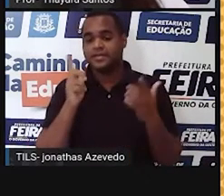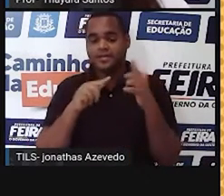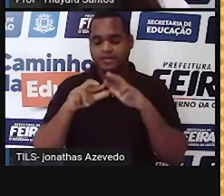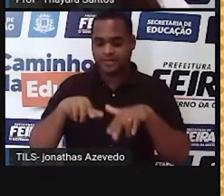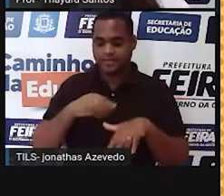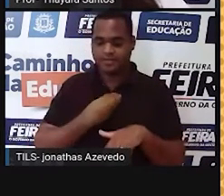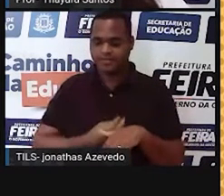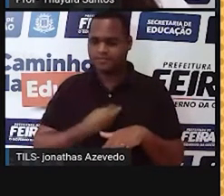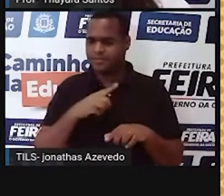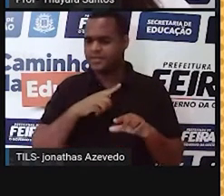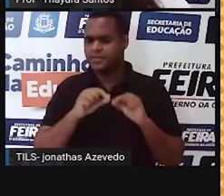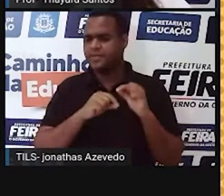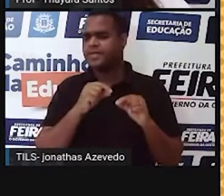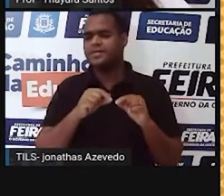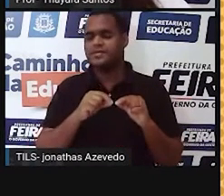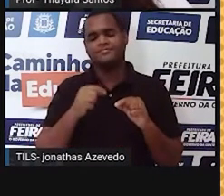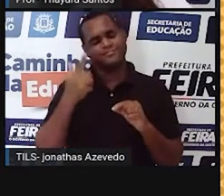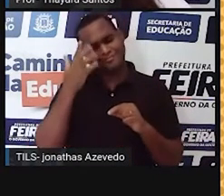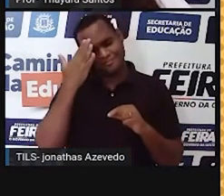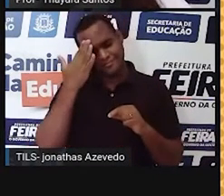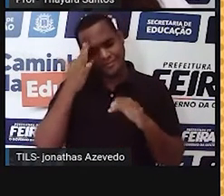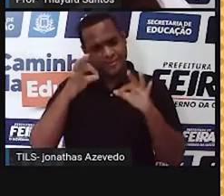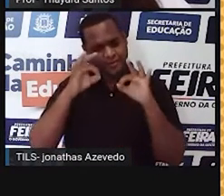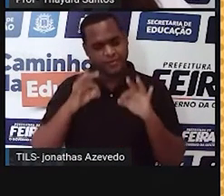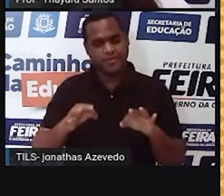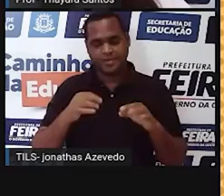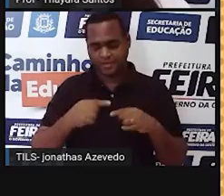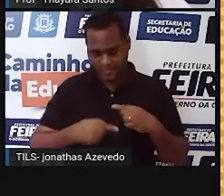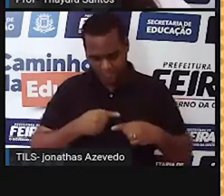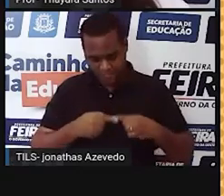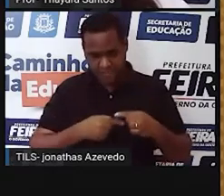espécies é justamente a reprodução.